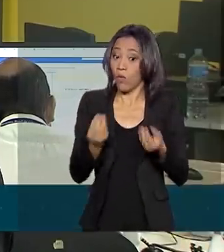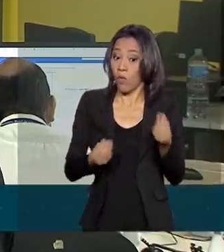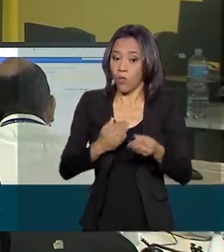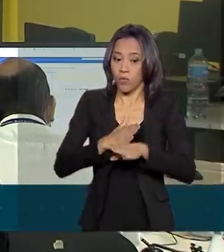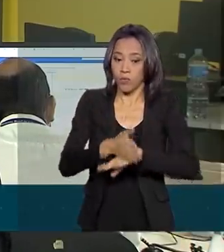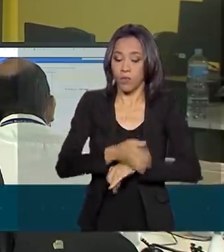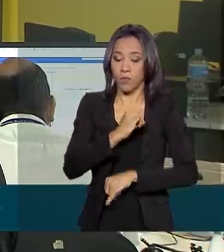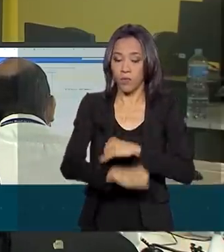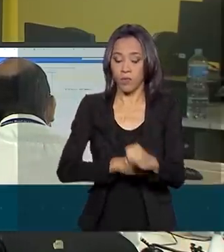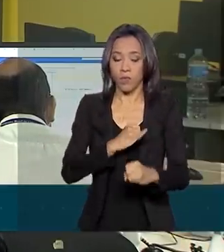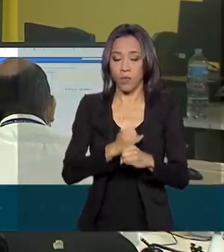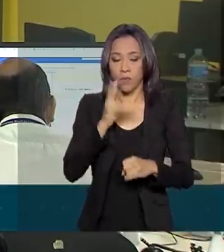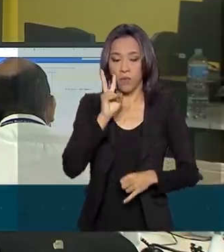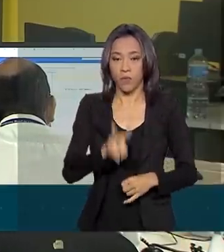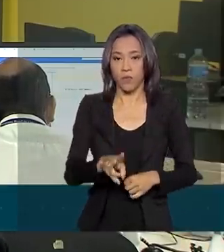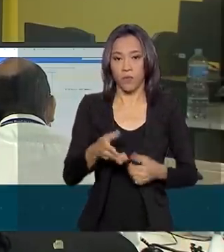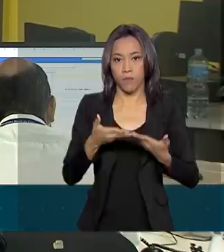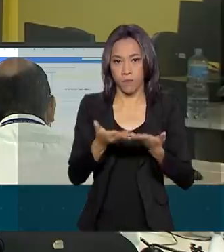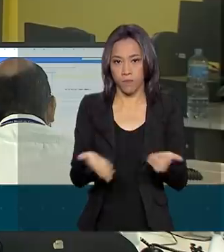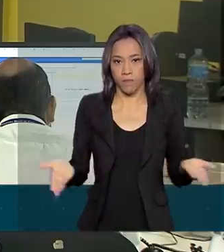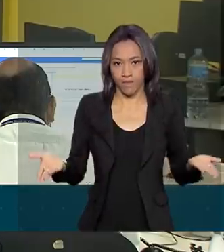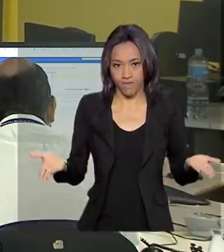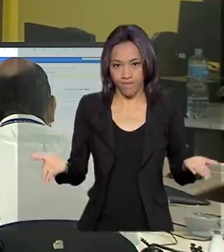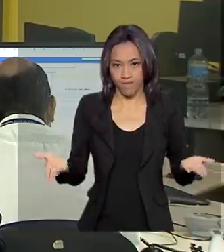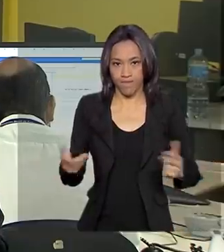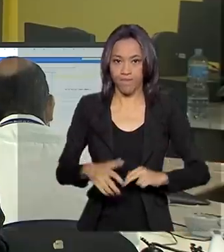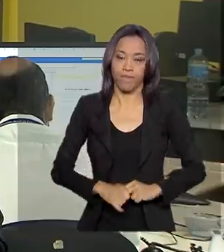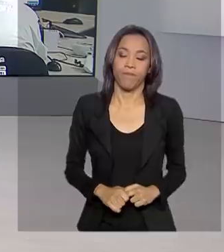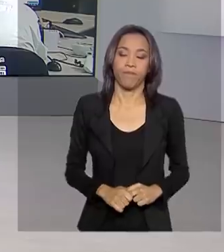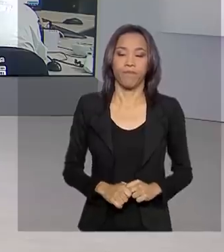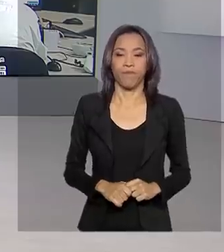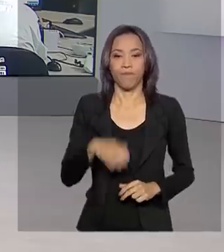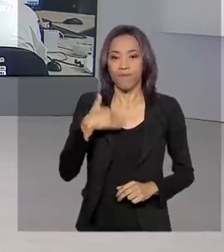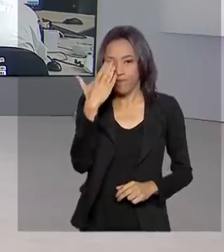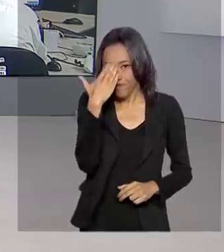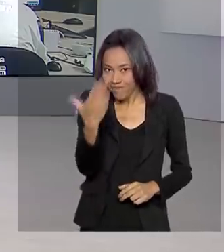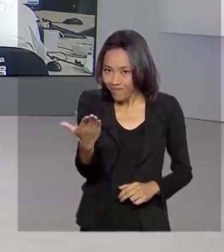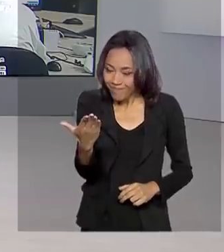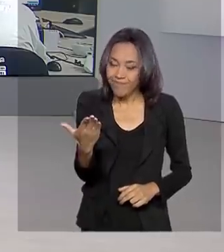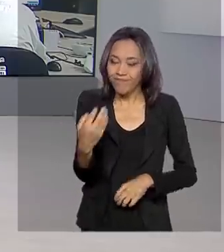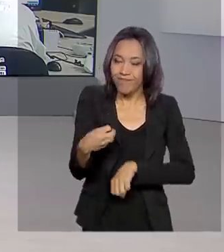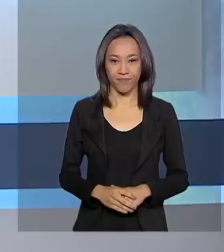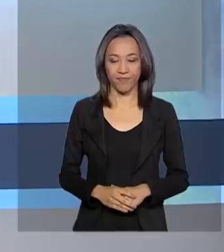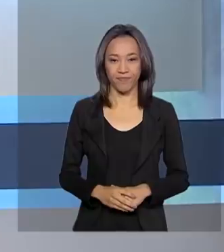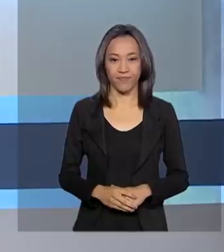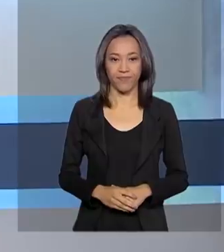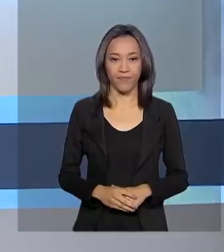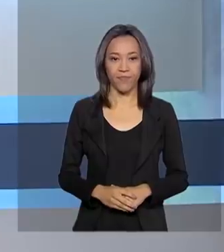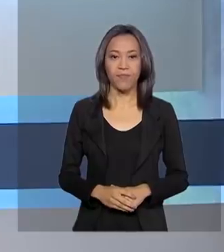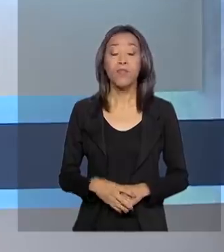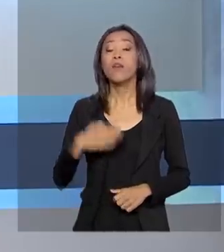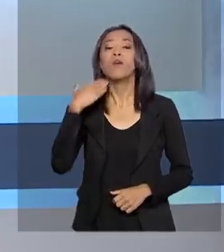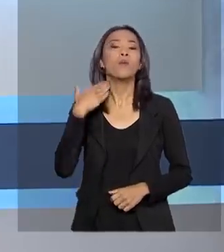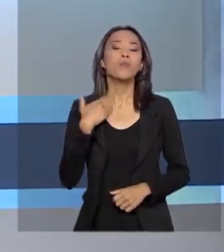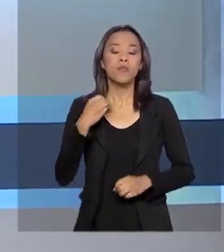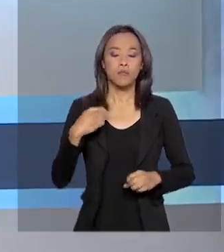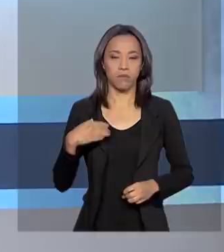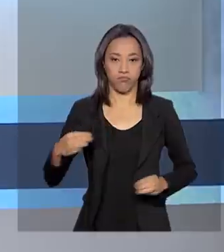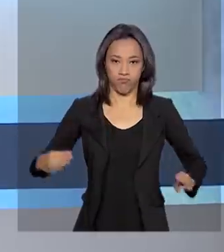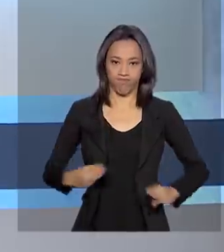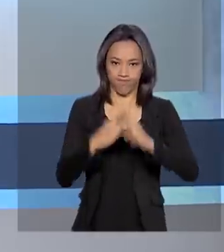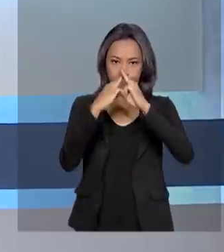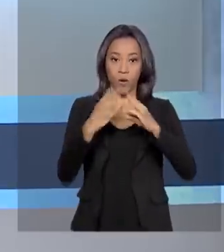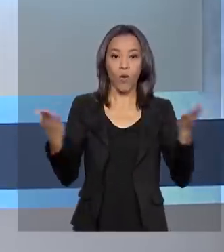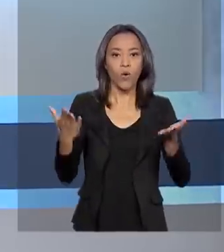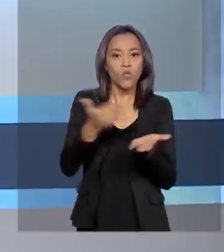fies.mec.gov.br. Renata. Obrigada, Tiago, pelas suas informações. A Caixa Econômica Federal